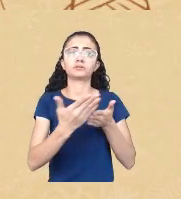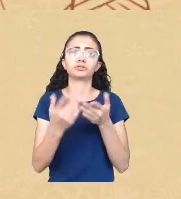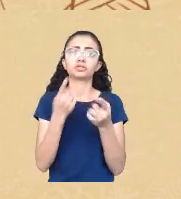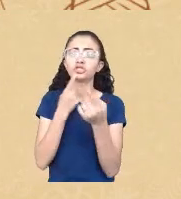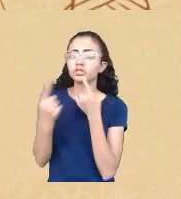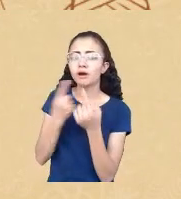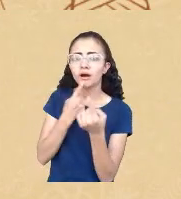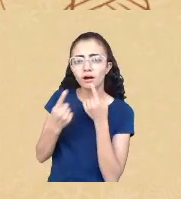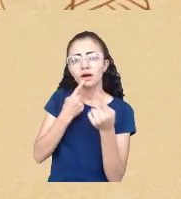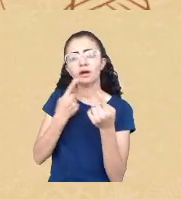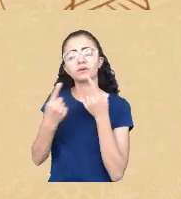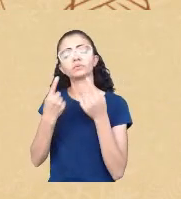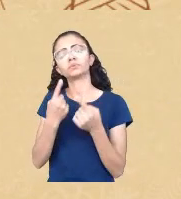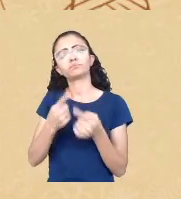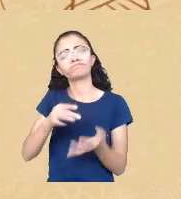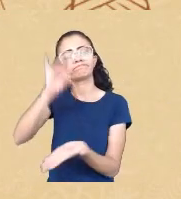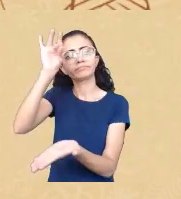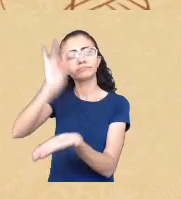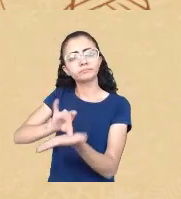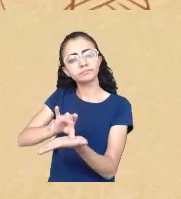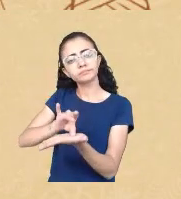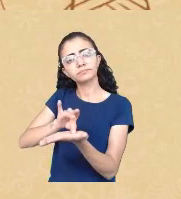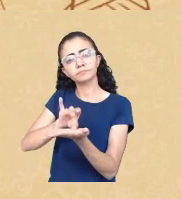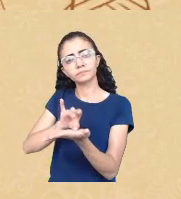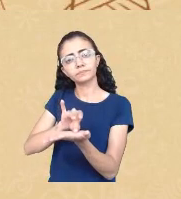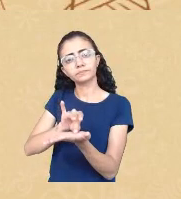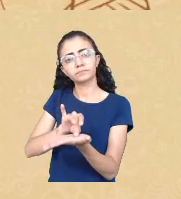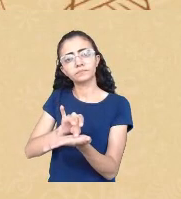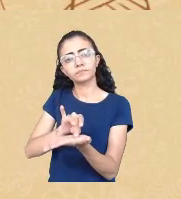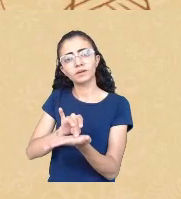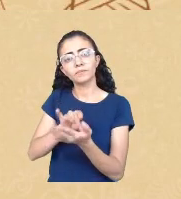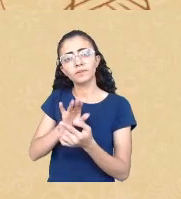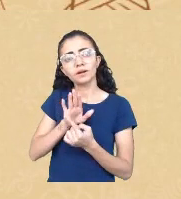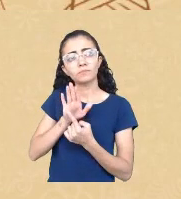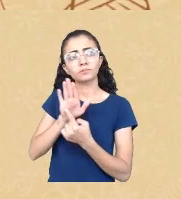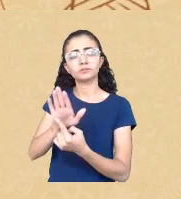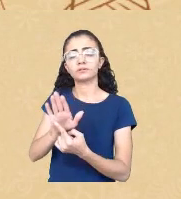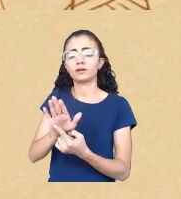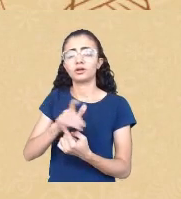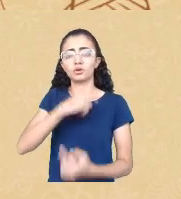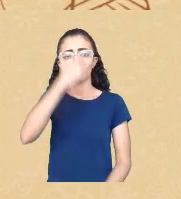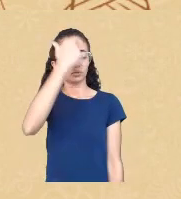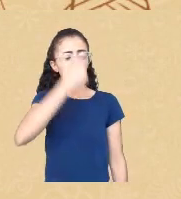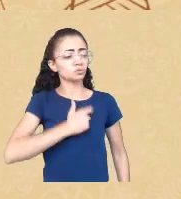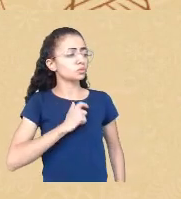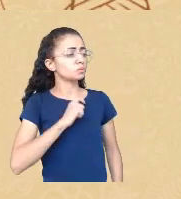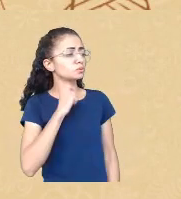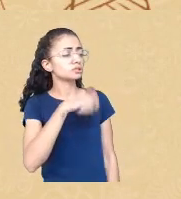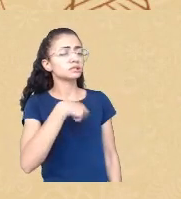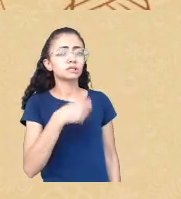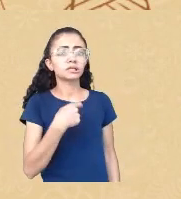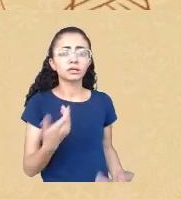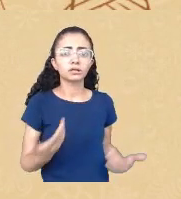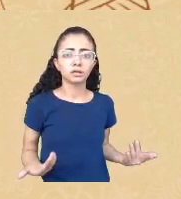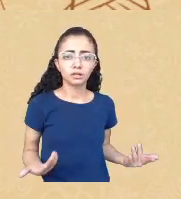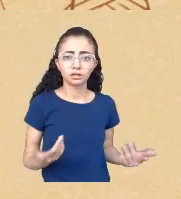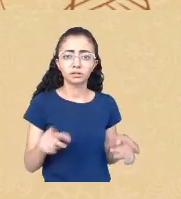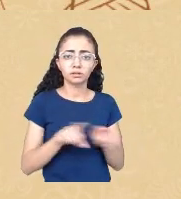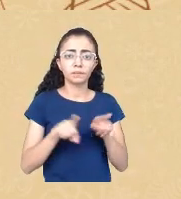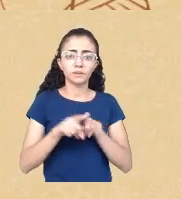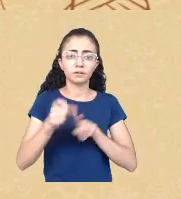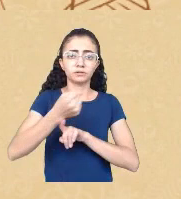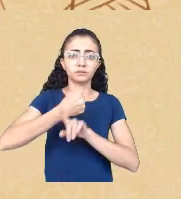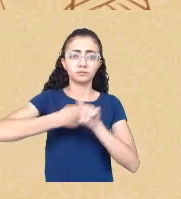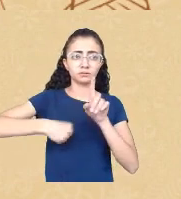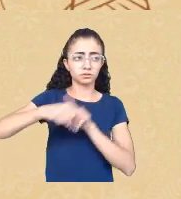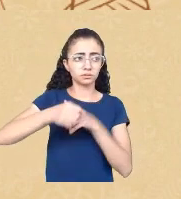de quem somos e como estamos ainda submetidos em pleno século 21 a uma lógica